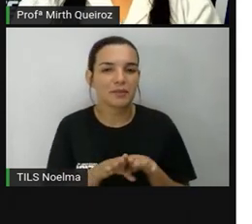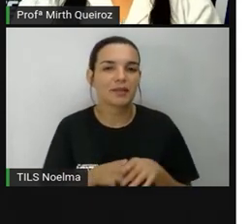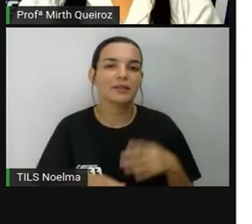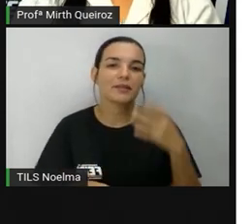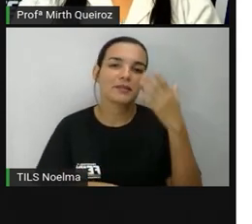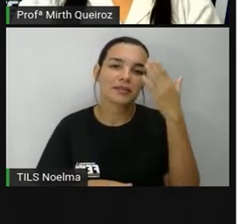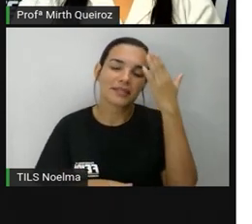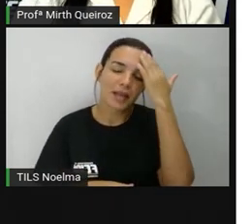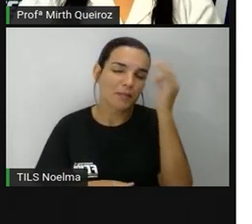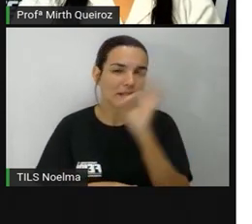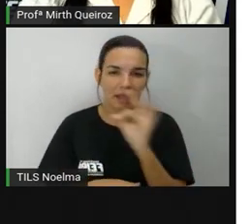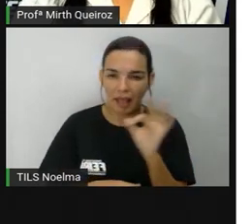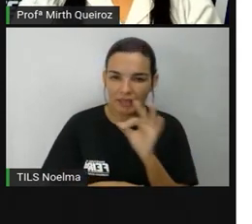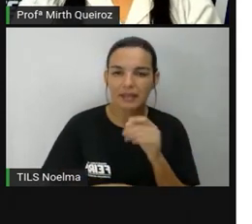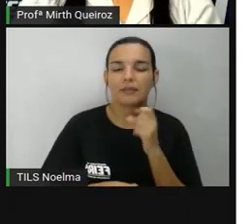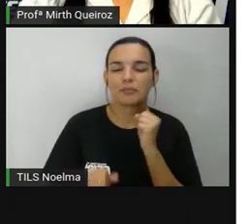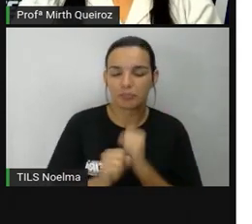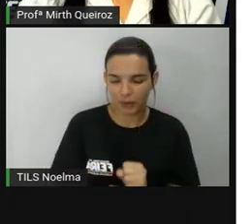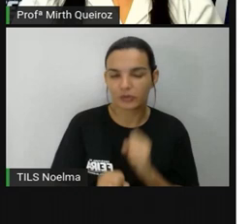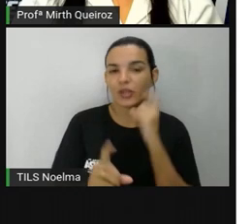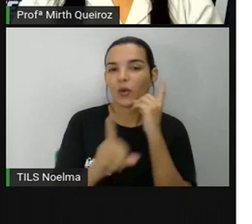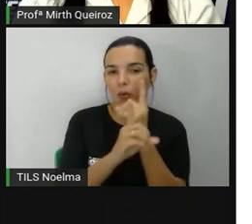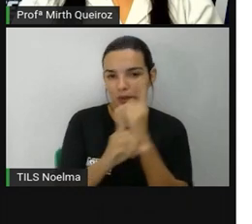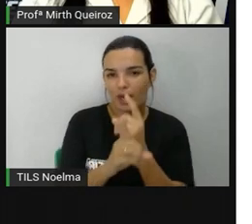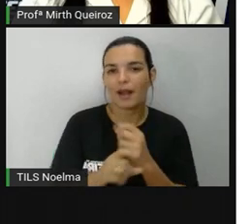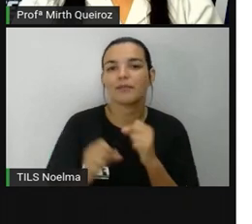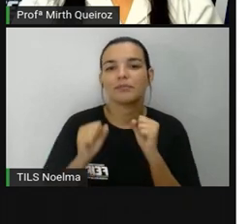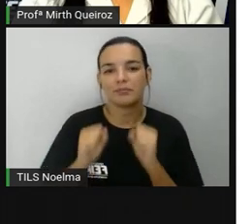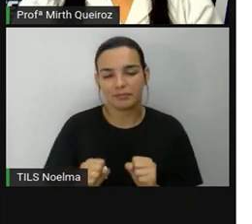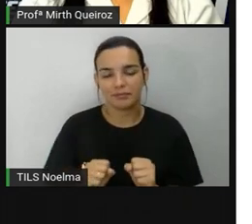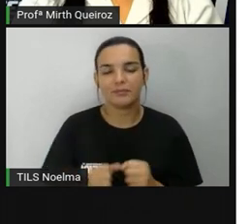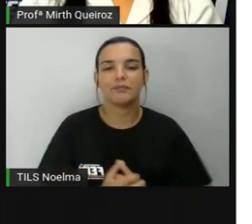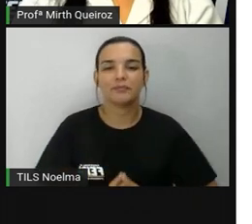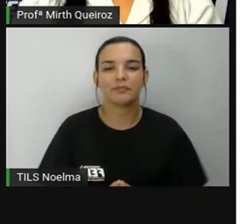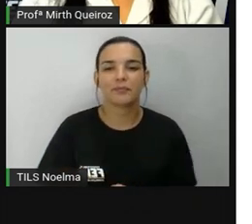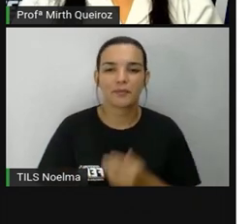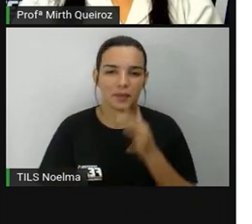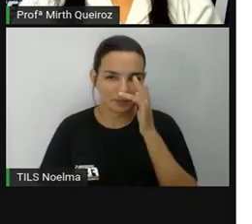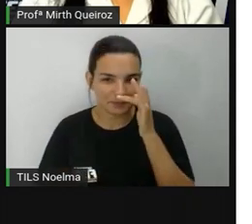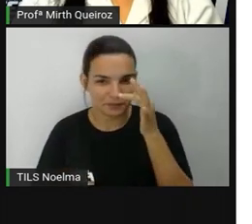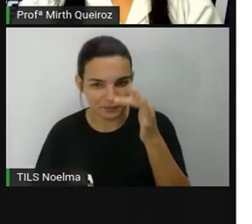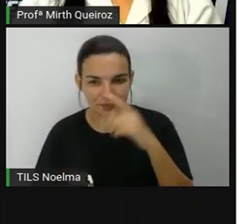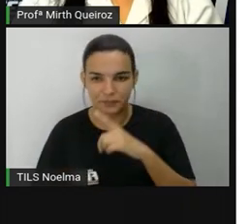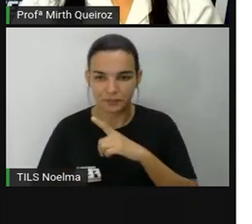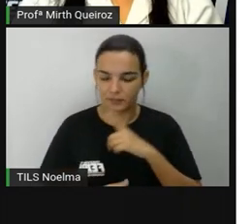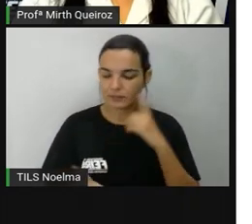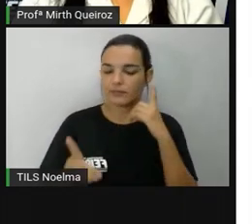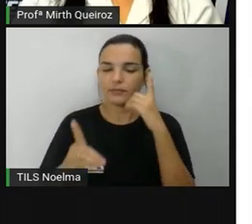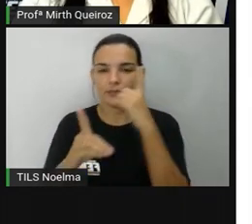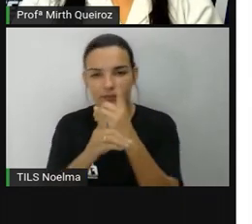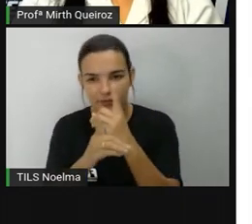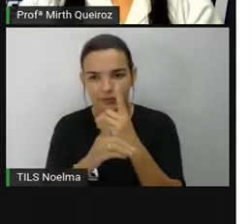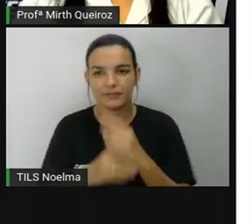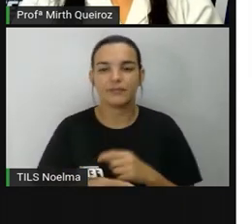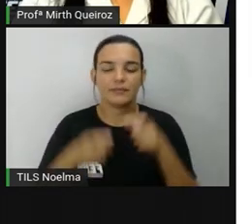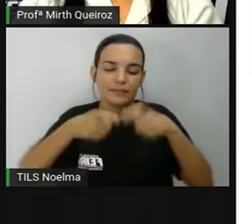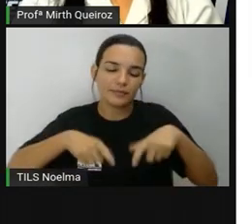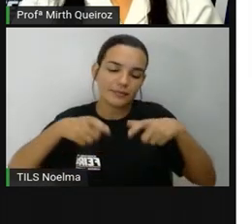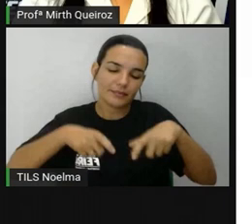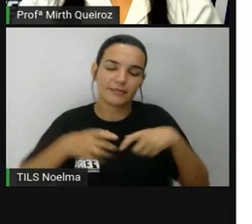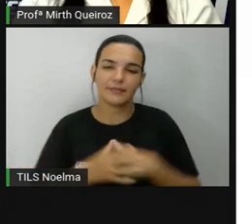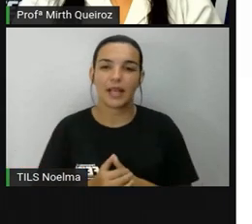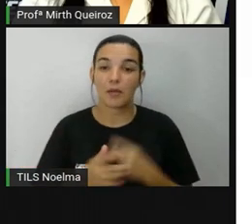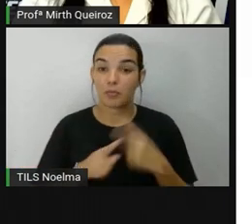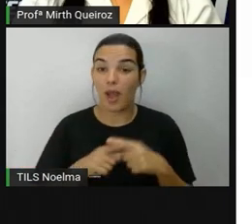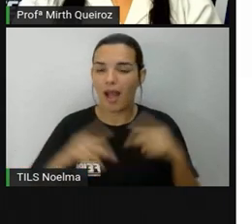sem saber o endereço exato, né? Então, a gente consegue aí se localizar através dos pontos cardeais,